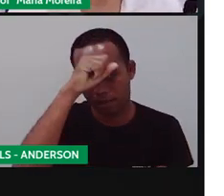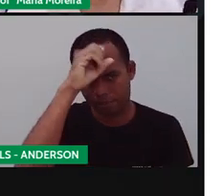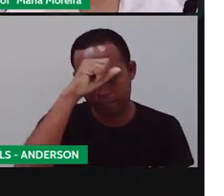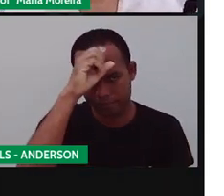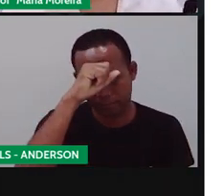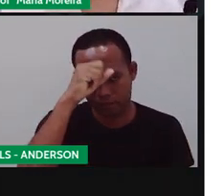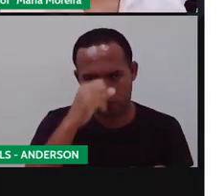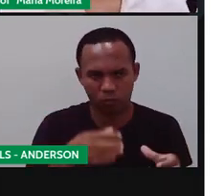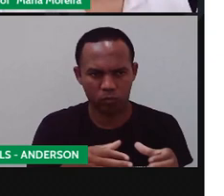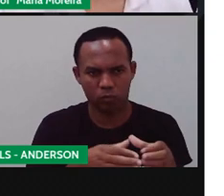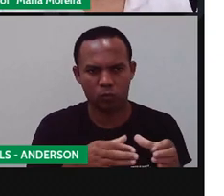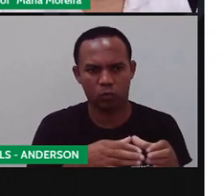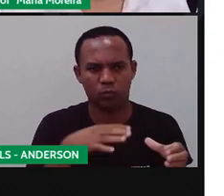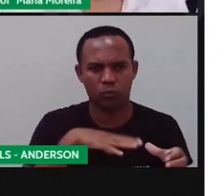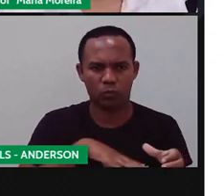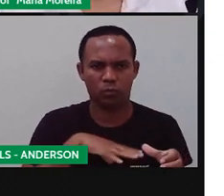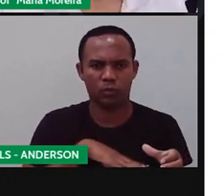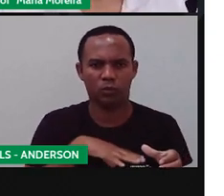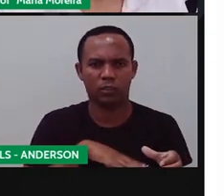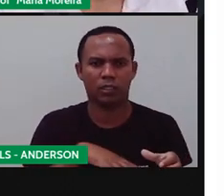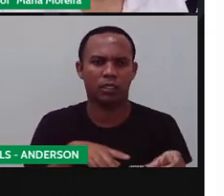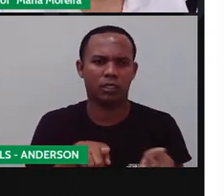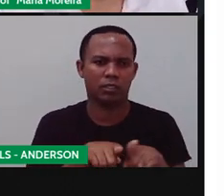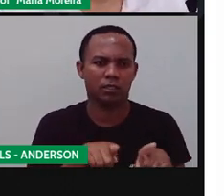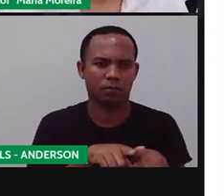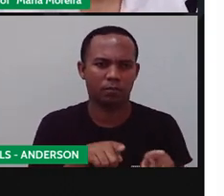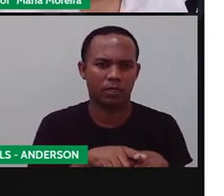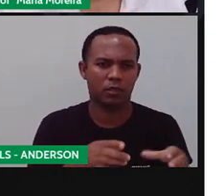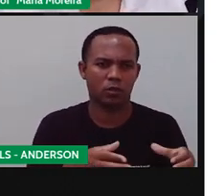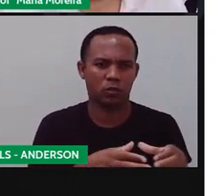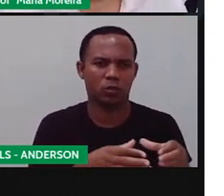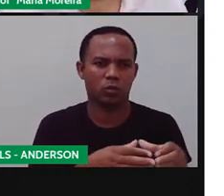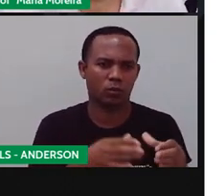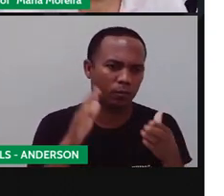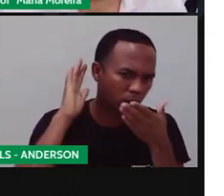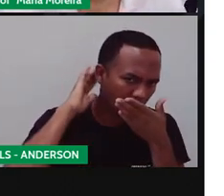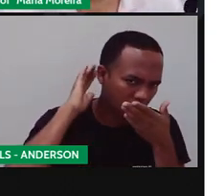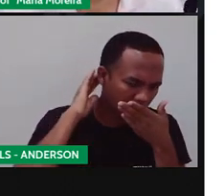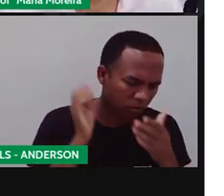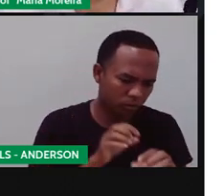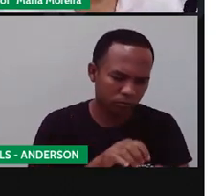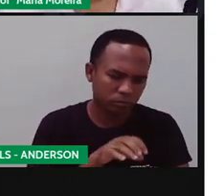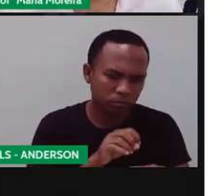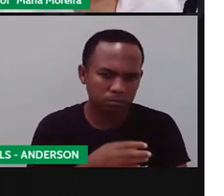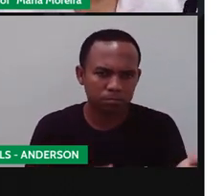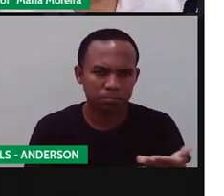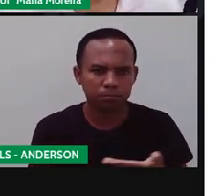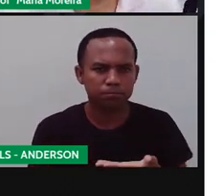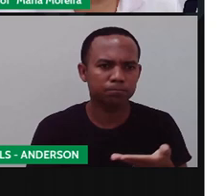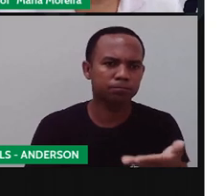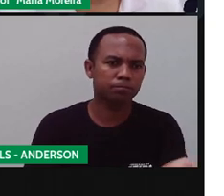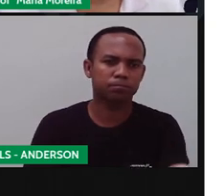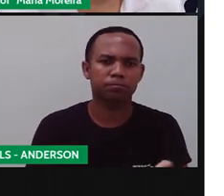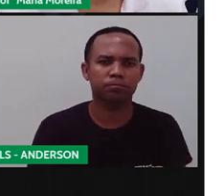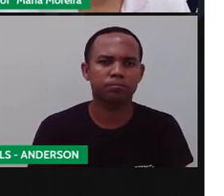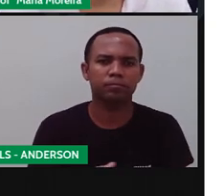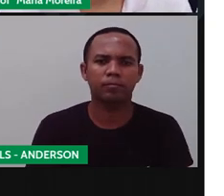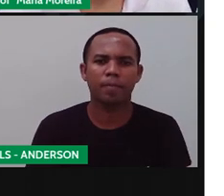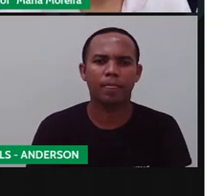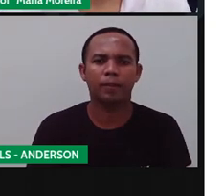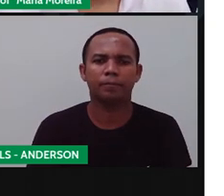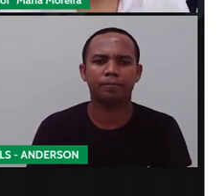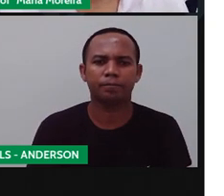portugueses, né? Outros aí com os indígenas e assim eles foram, na verdade, adaptando essas coisas.